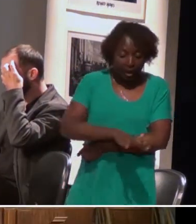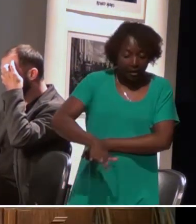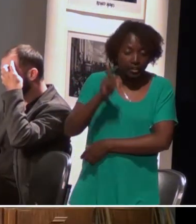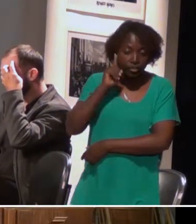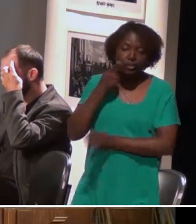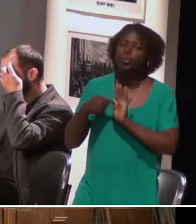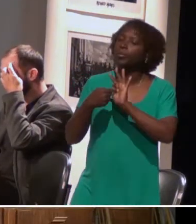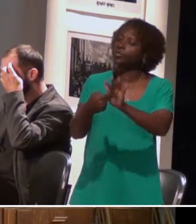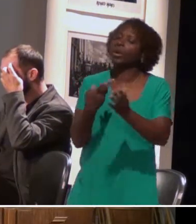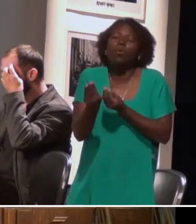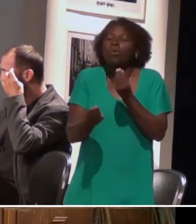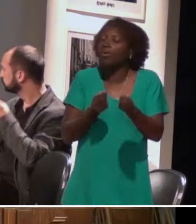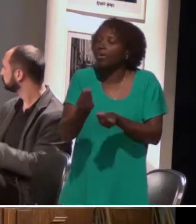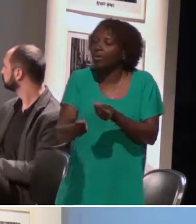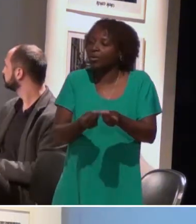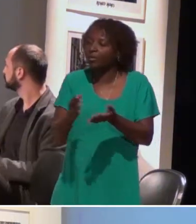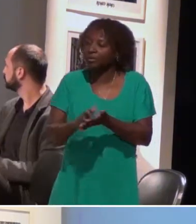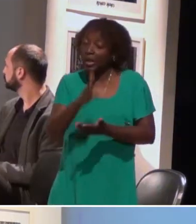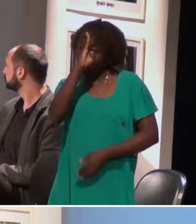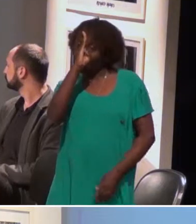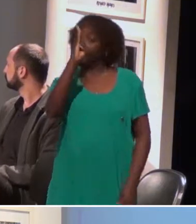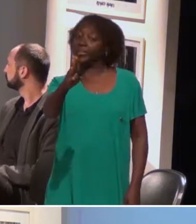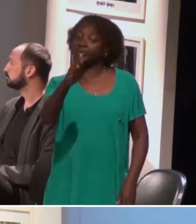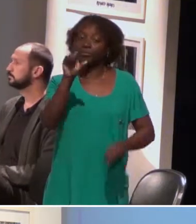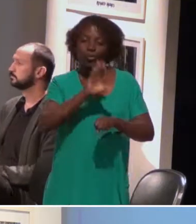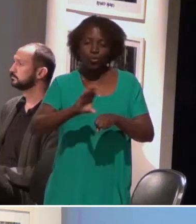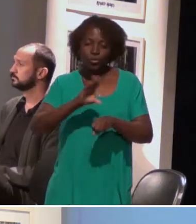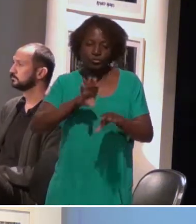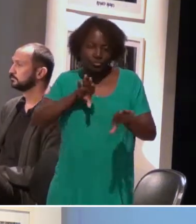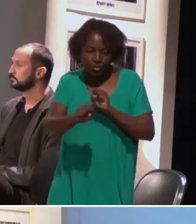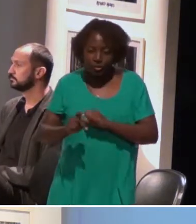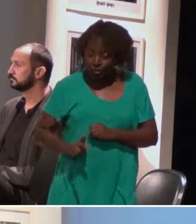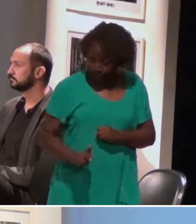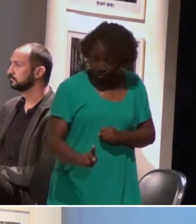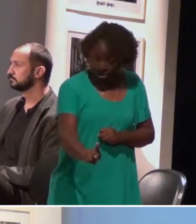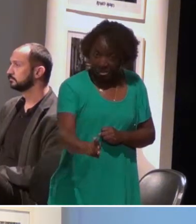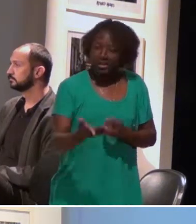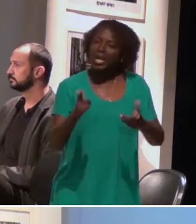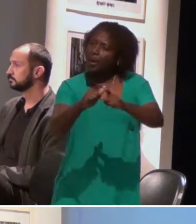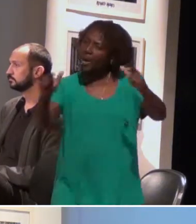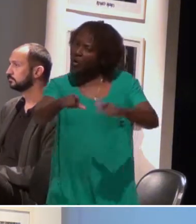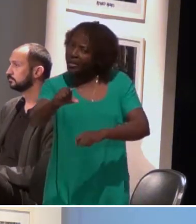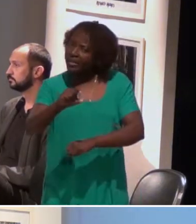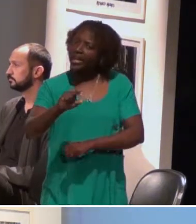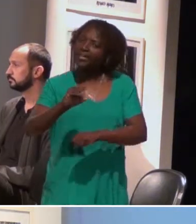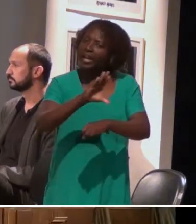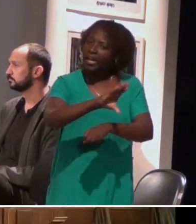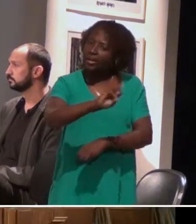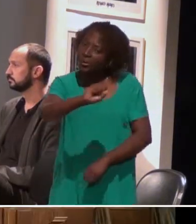eu vou mostrar para vocês. O nosso carro-chefe também é os cursos de formação continuada, pelo que eu vi da maioria aqui,